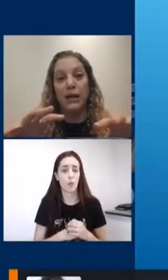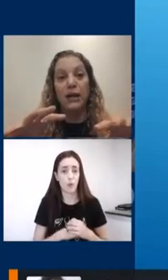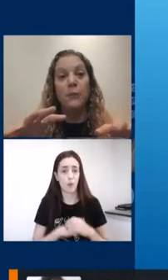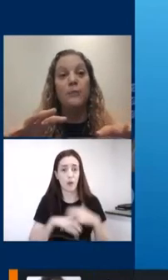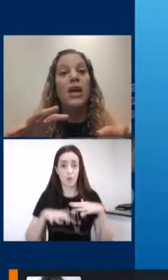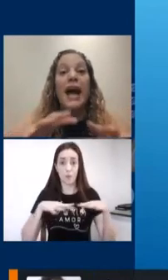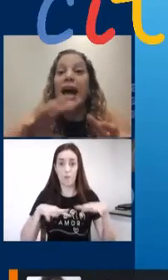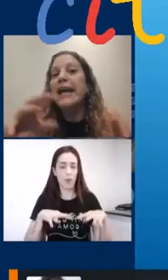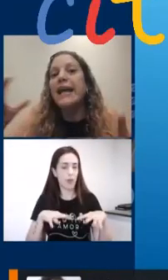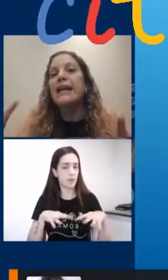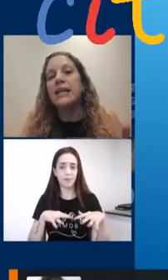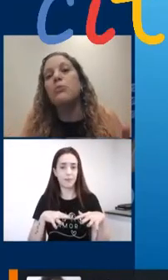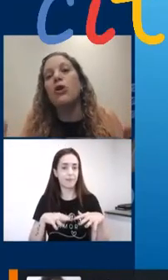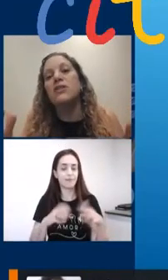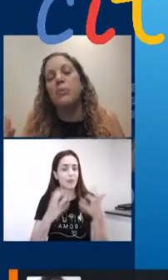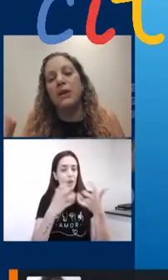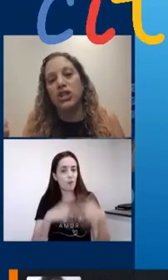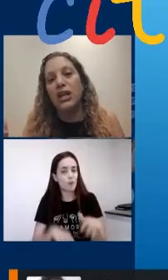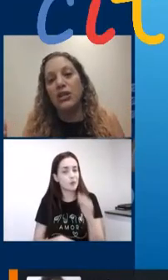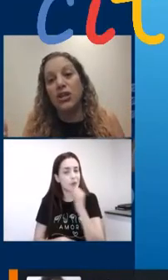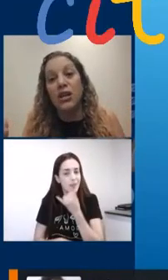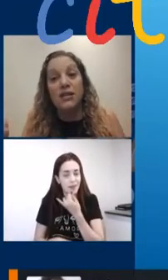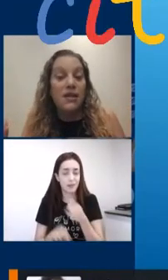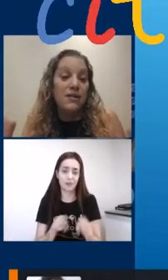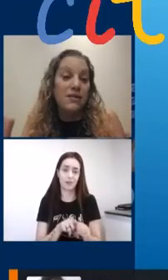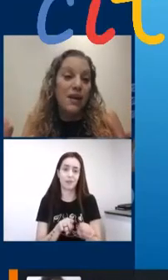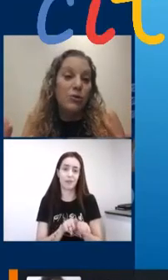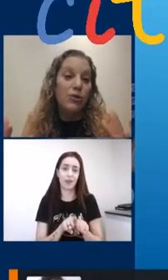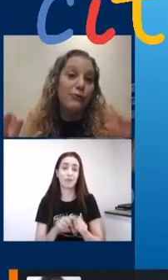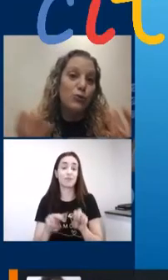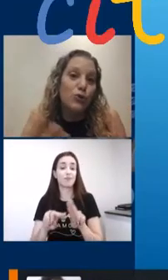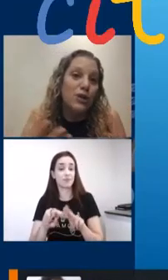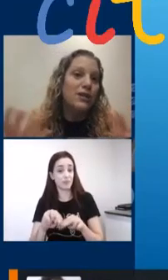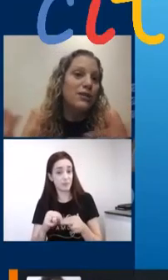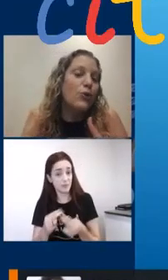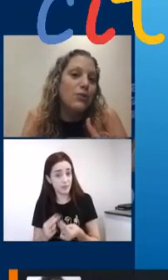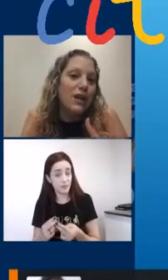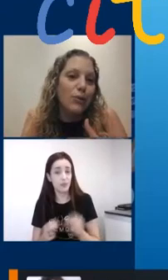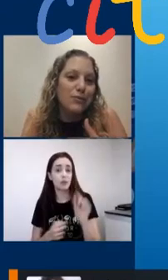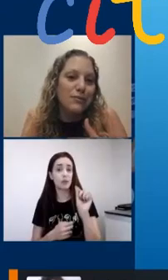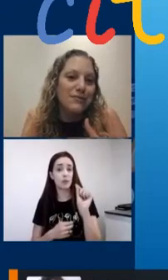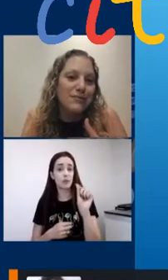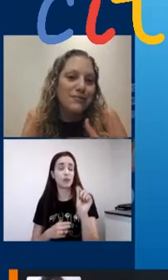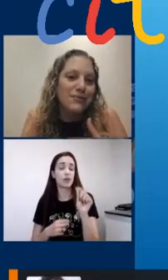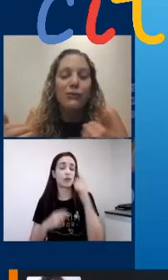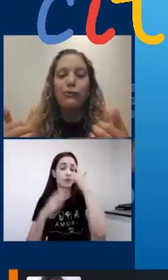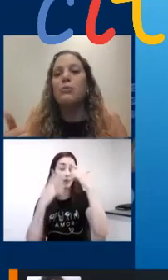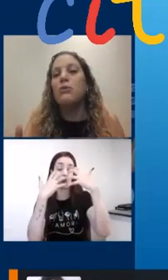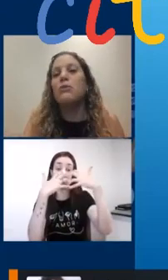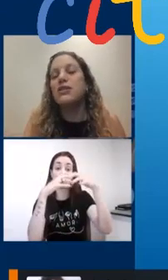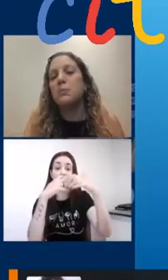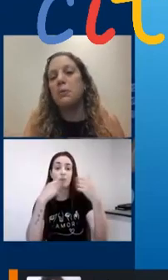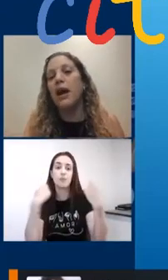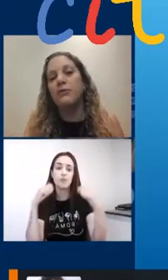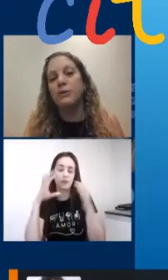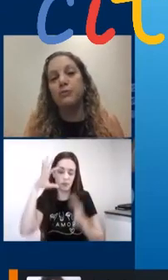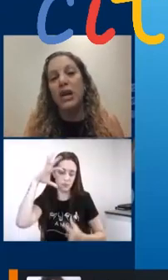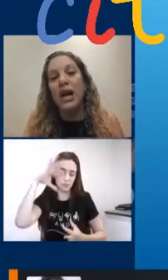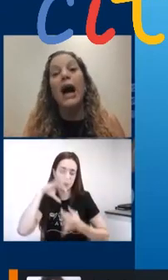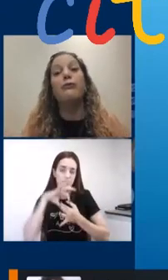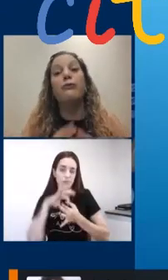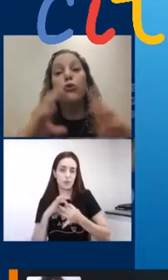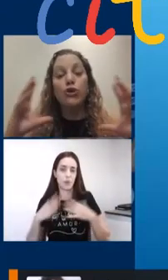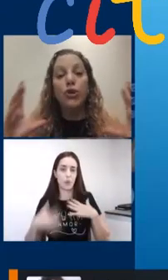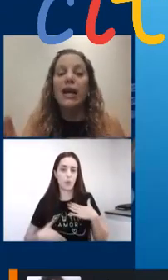forma bacana, é ele que mostra para a gente se esse cérebro está funcionando ou não, da forma como a gente esperava.